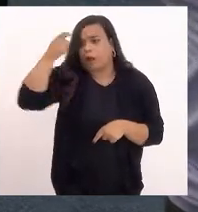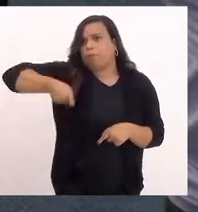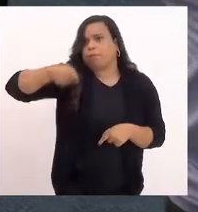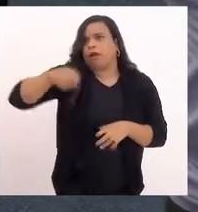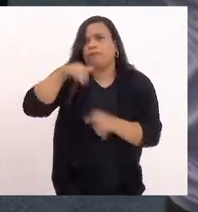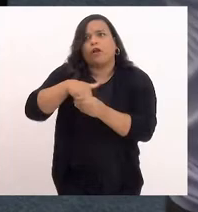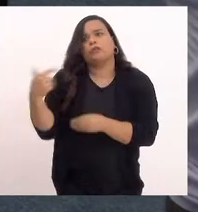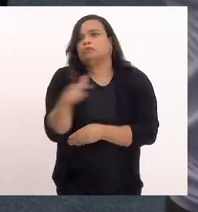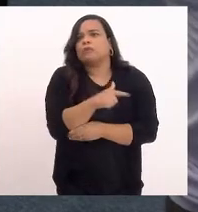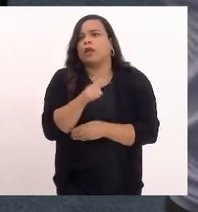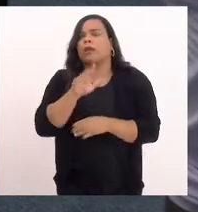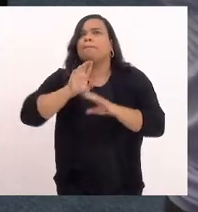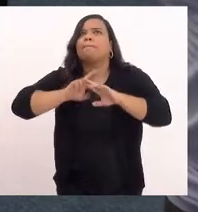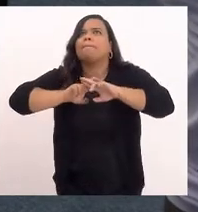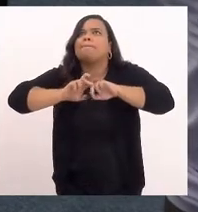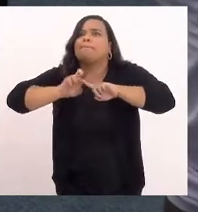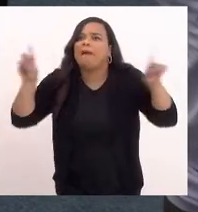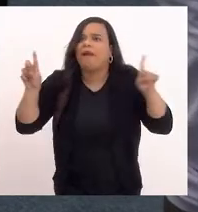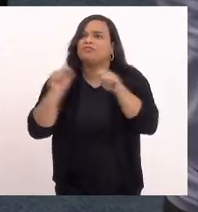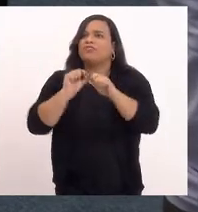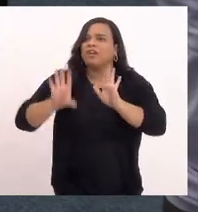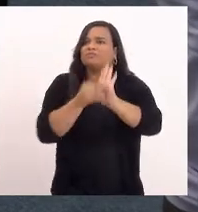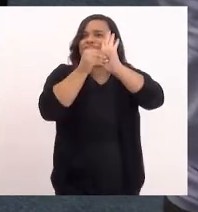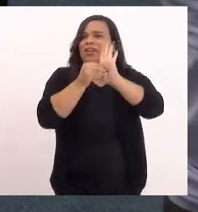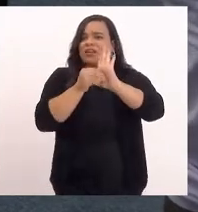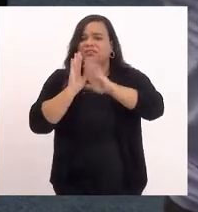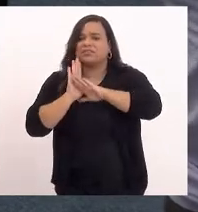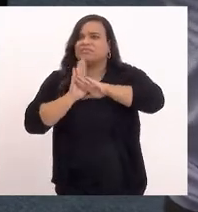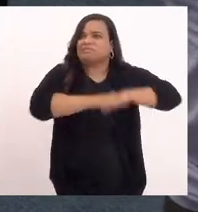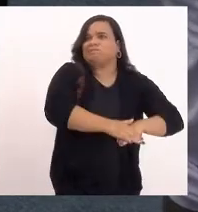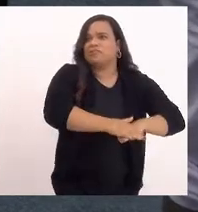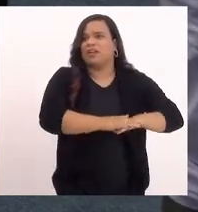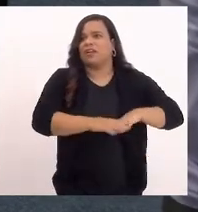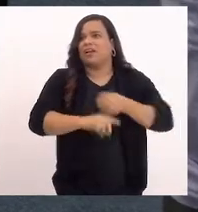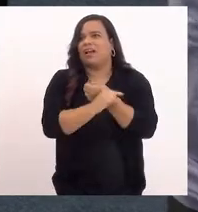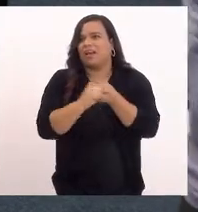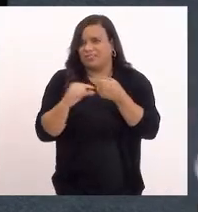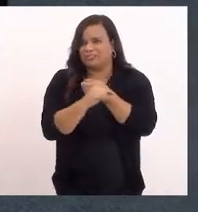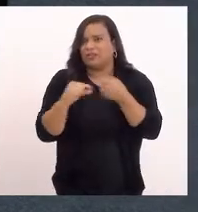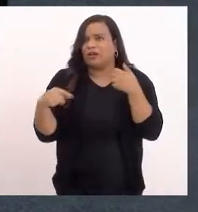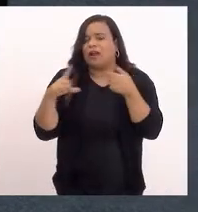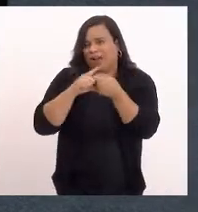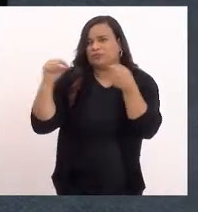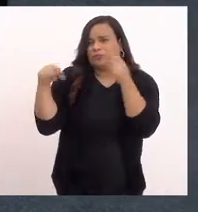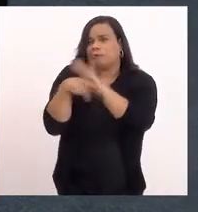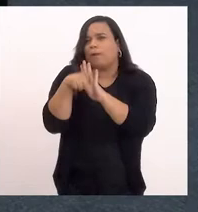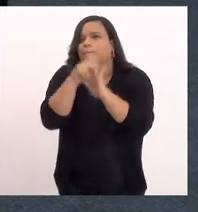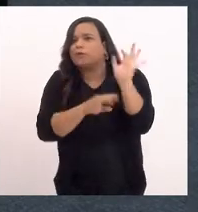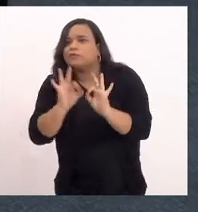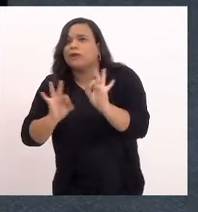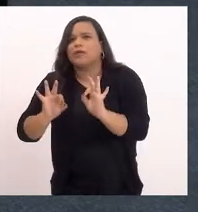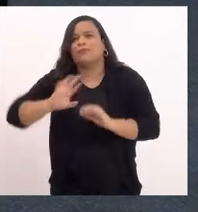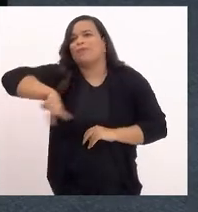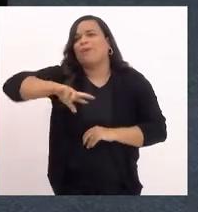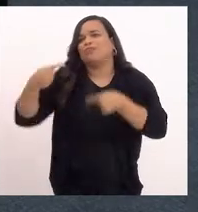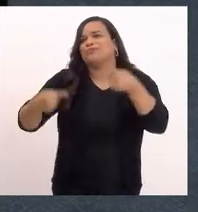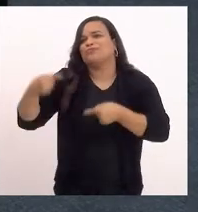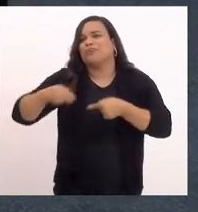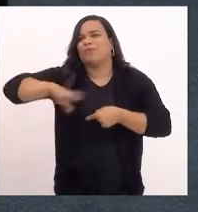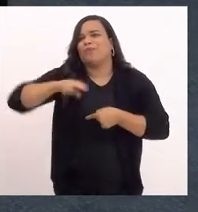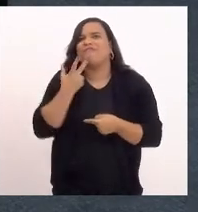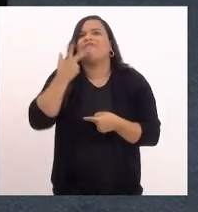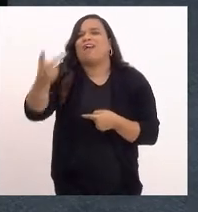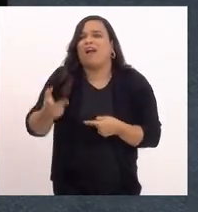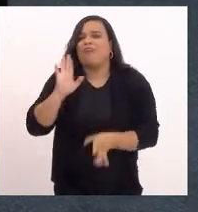para suprimir o artigo do projeto, isso não é discutir o projeto, não é manifestar um voto, não é manifestar uma opinião